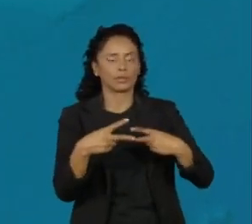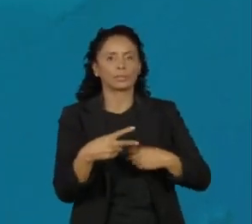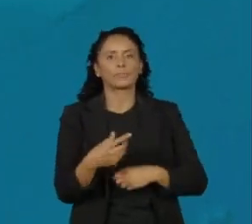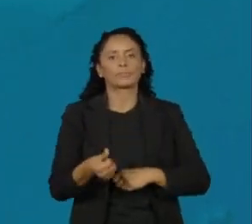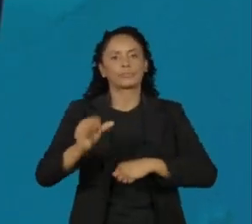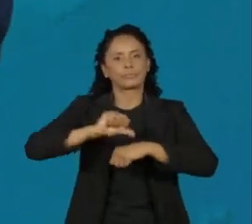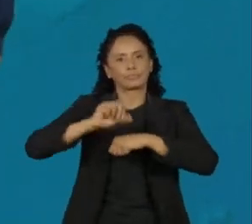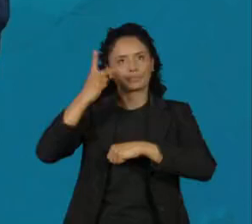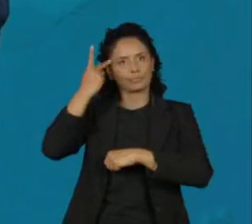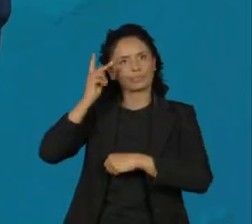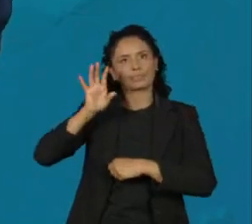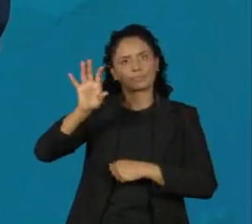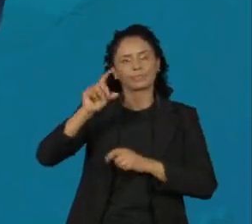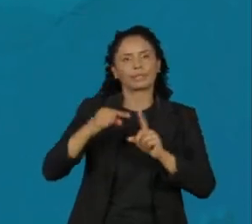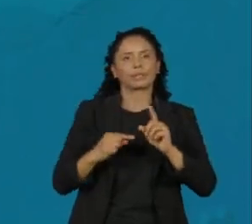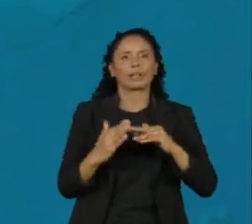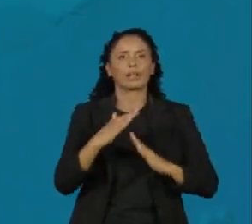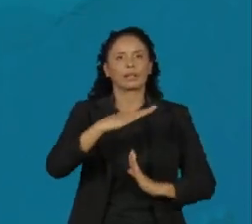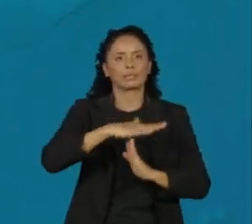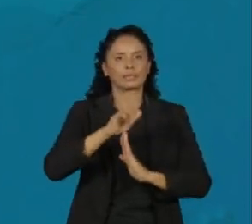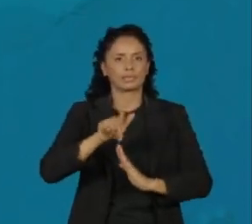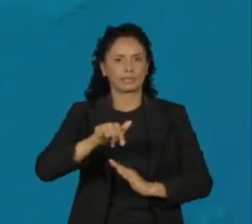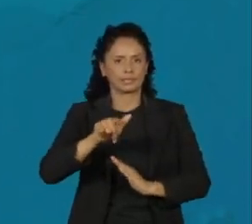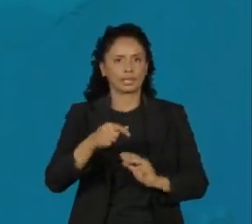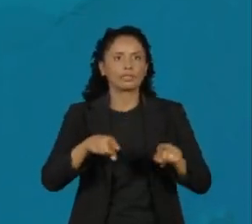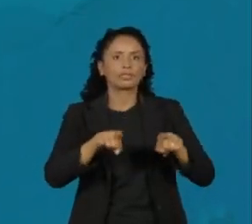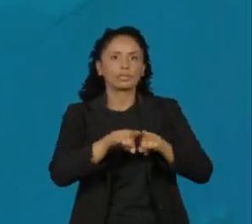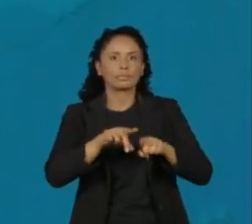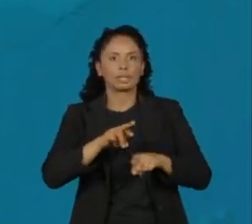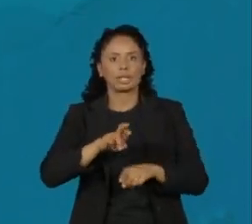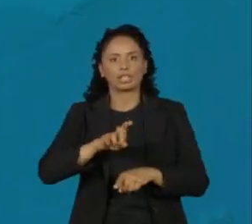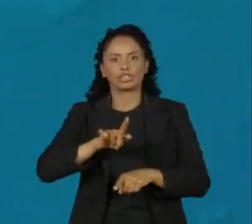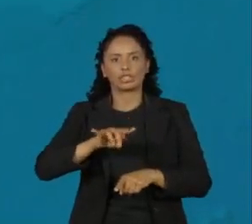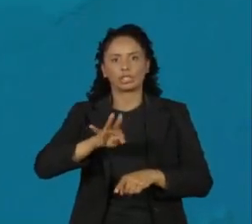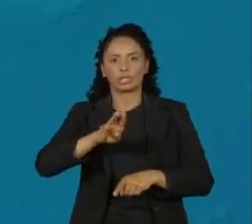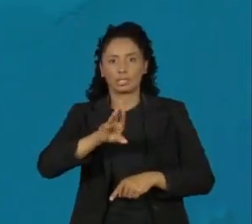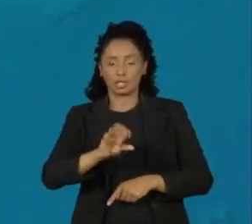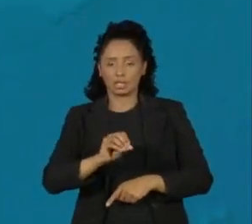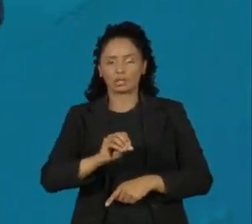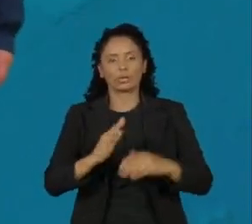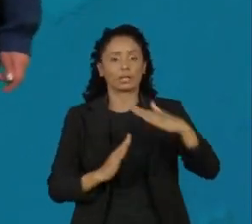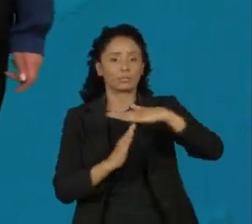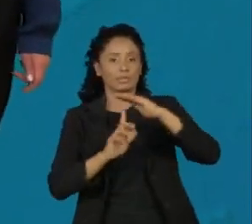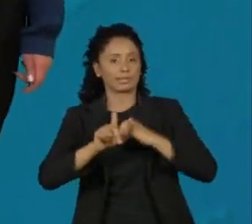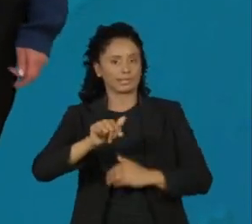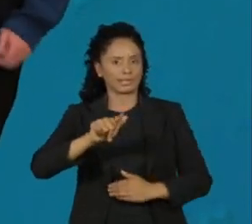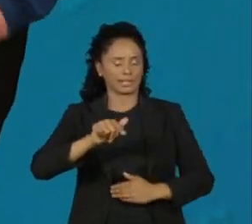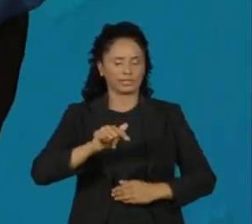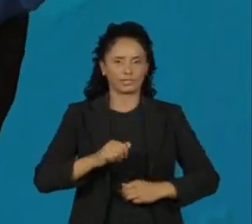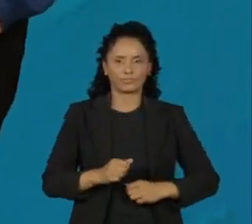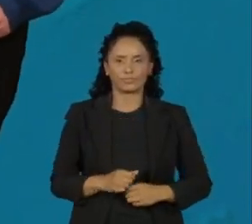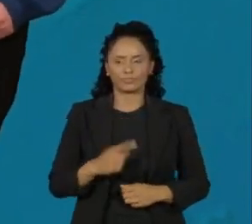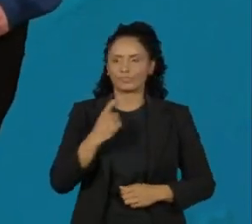capital paulista, máxima de 17 graus e em registro a máxima também não passa dos 17 graus. É com você, Edu!